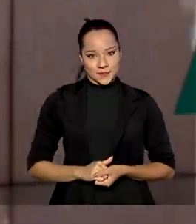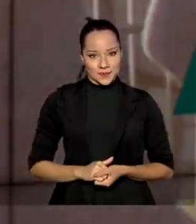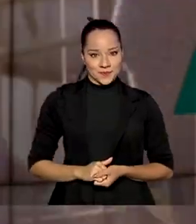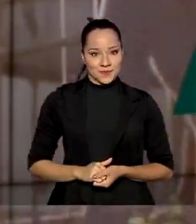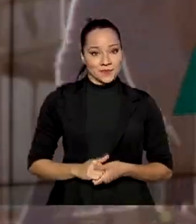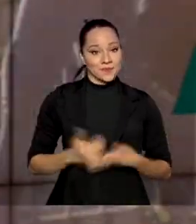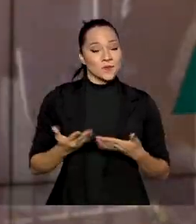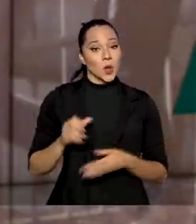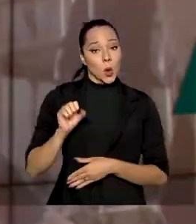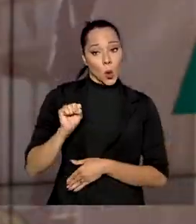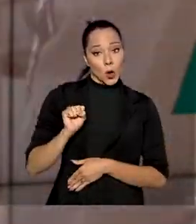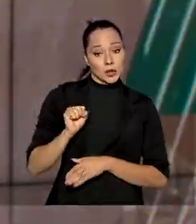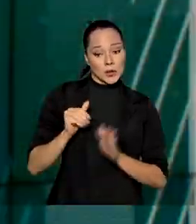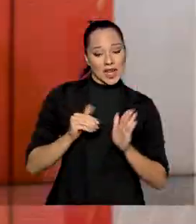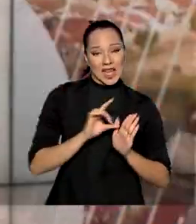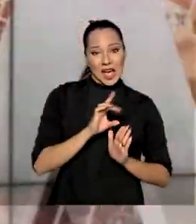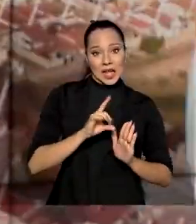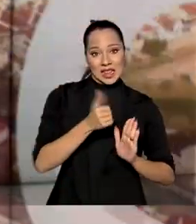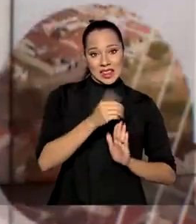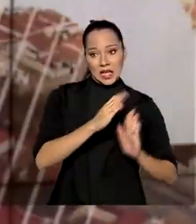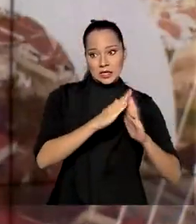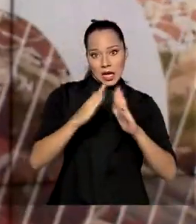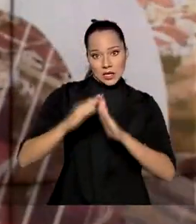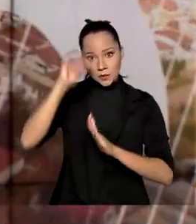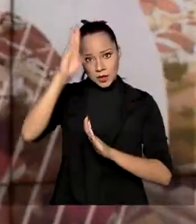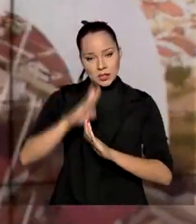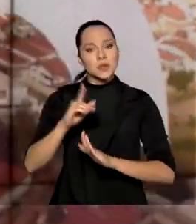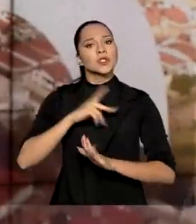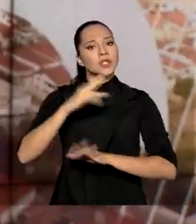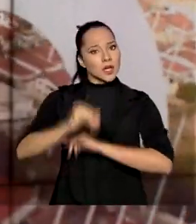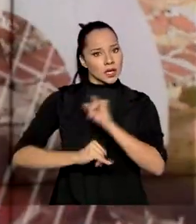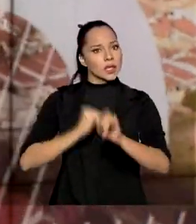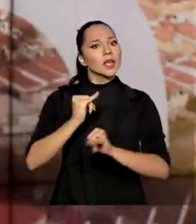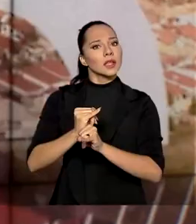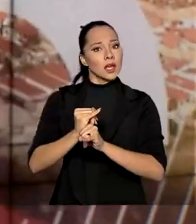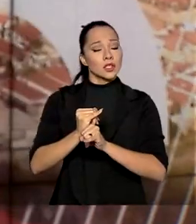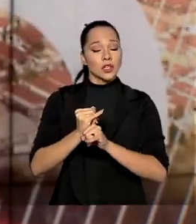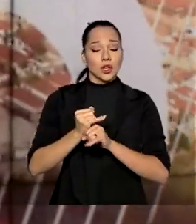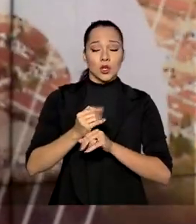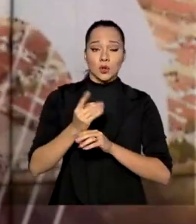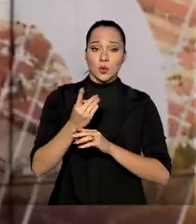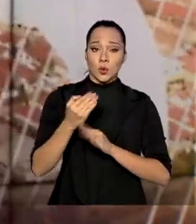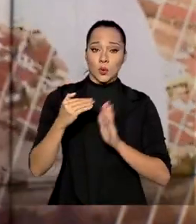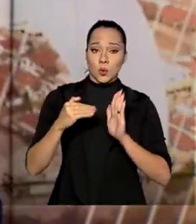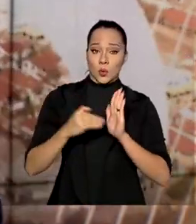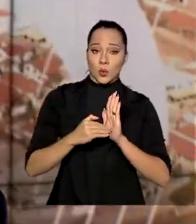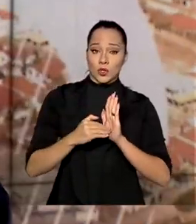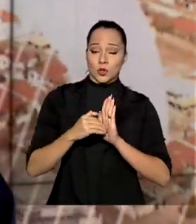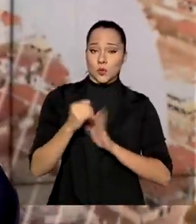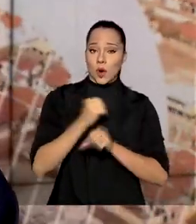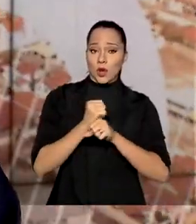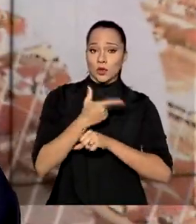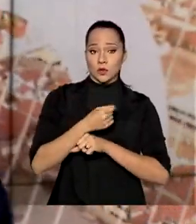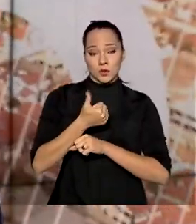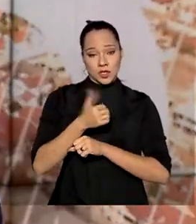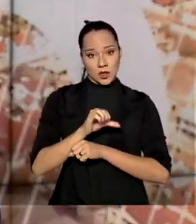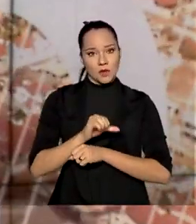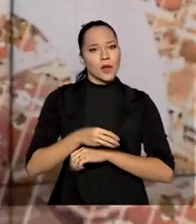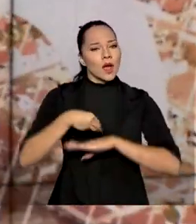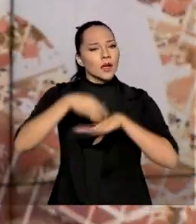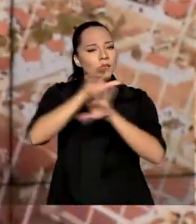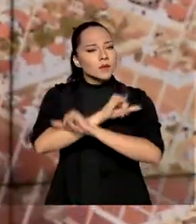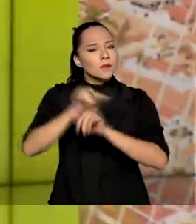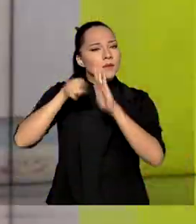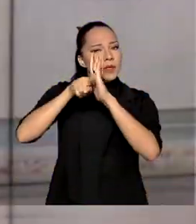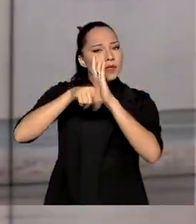Oito em cada dez casas brasileiras tinham internet em casa no último trimestre de 2019. Os dados são da